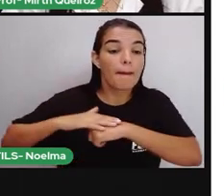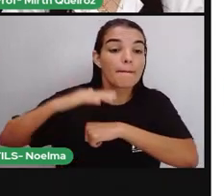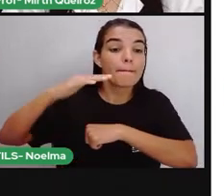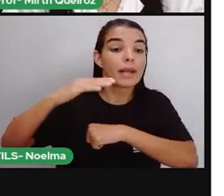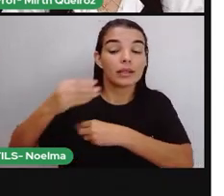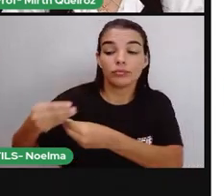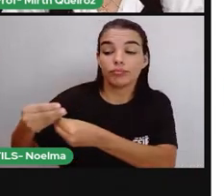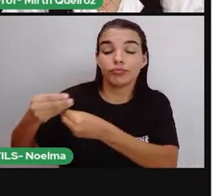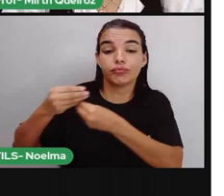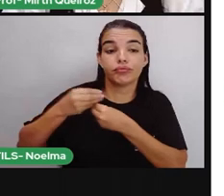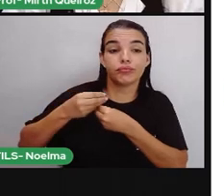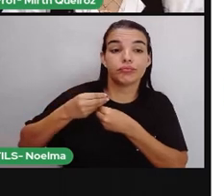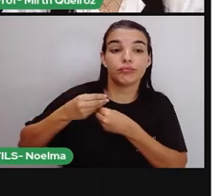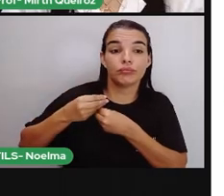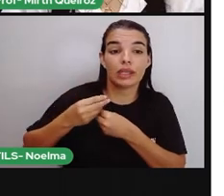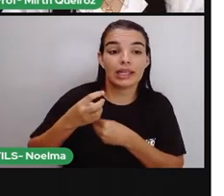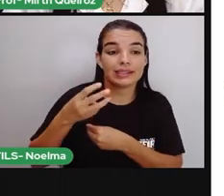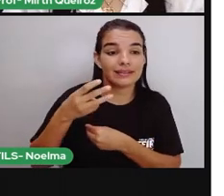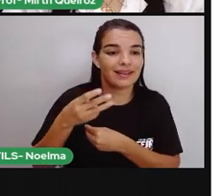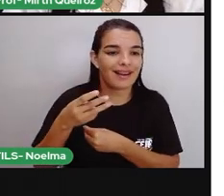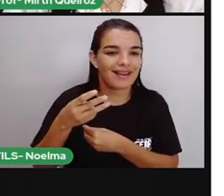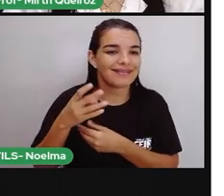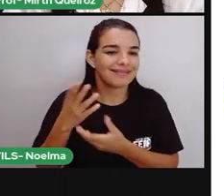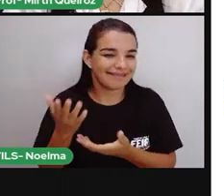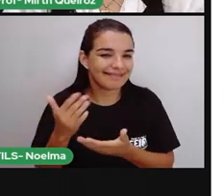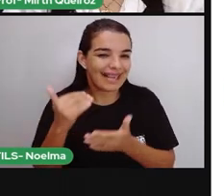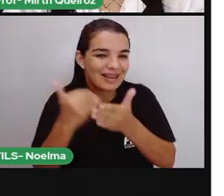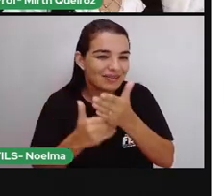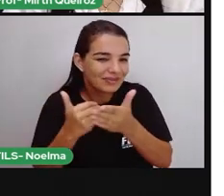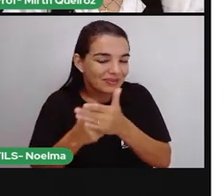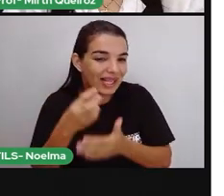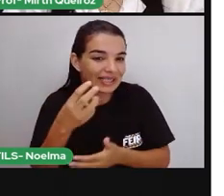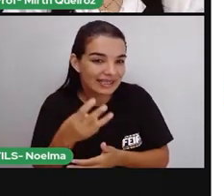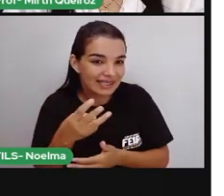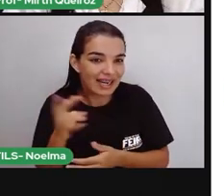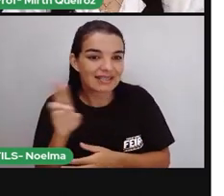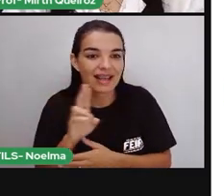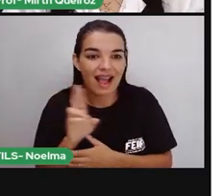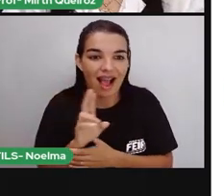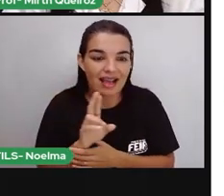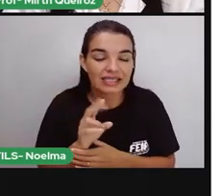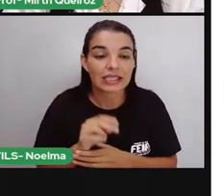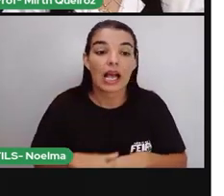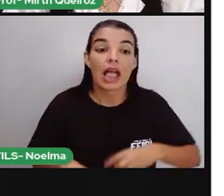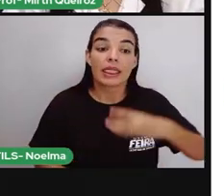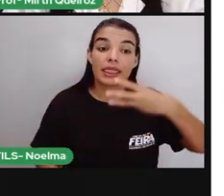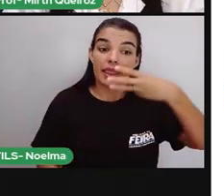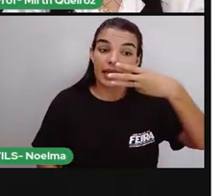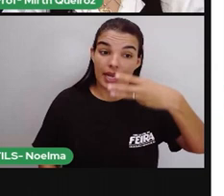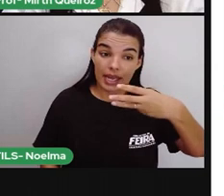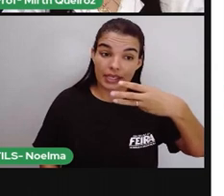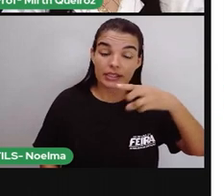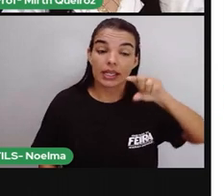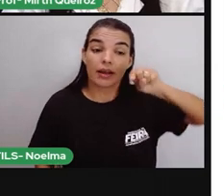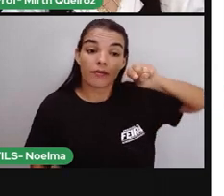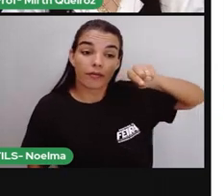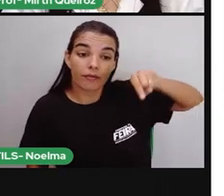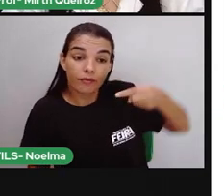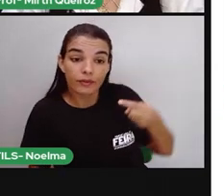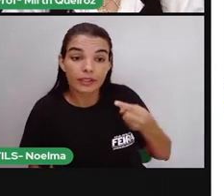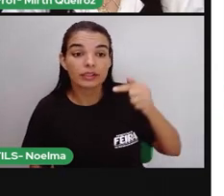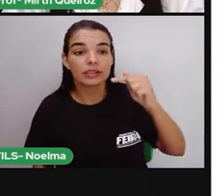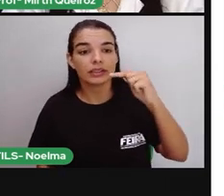De 2 para 5, falta o quê? 3 reais. 3 reais. Então, ela teria 3 reais